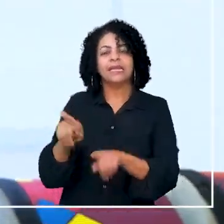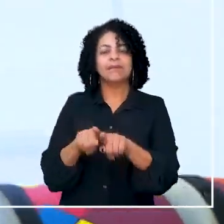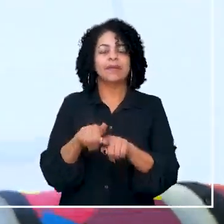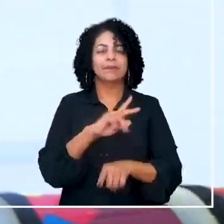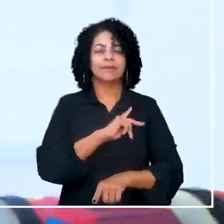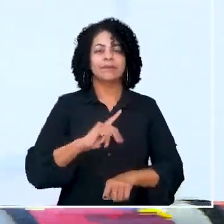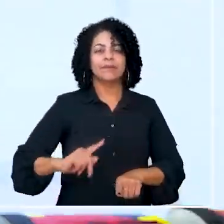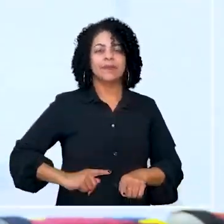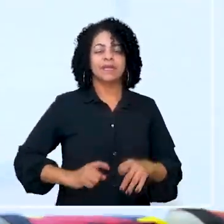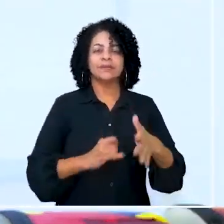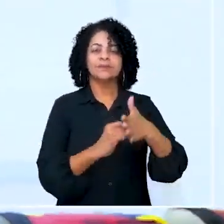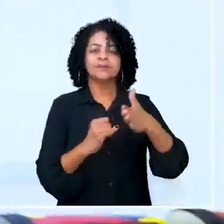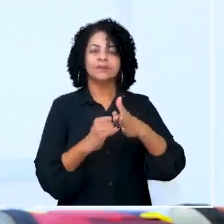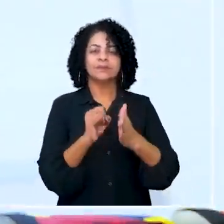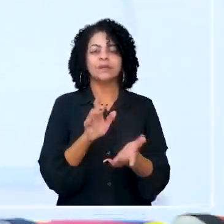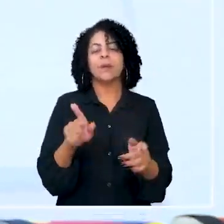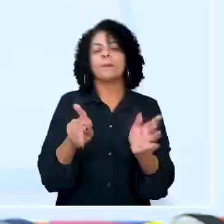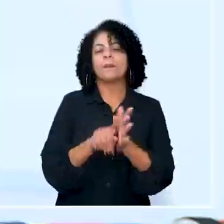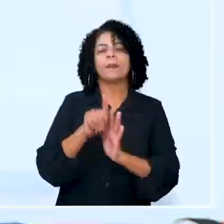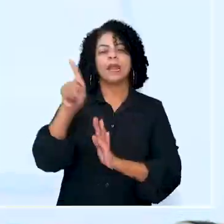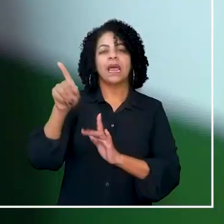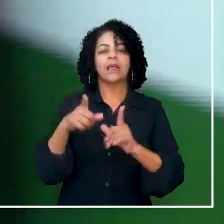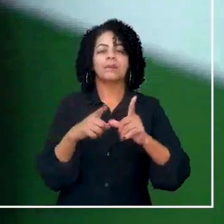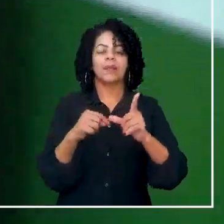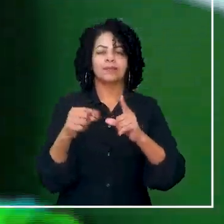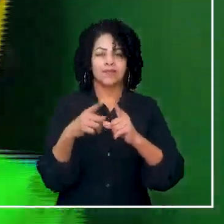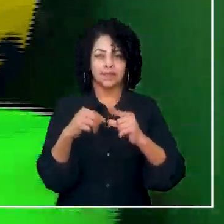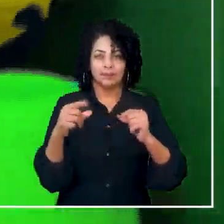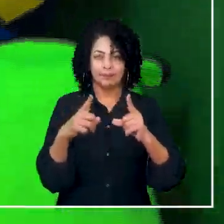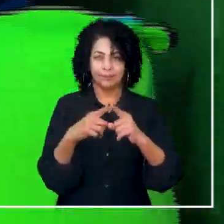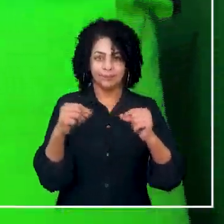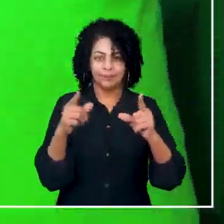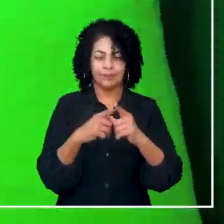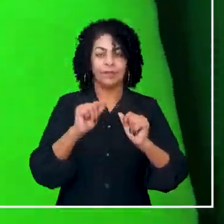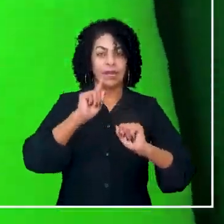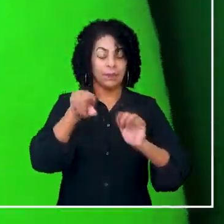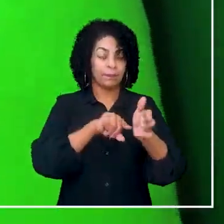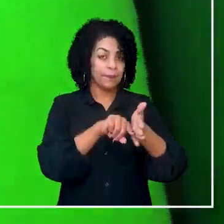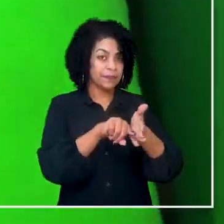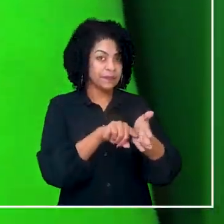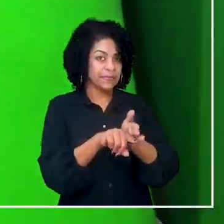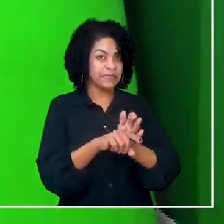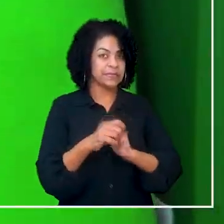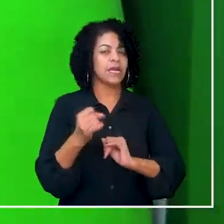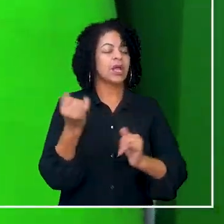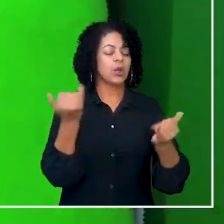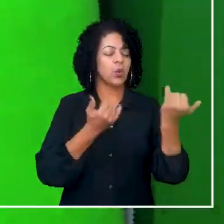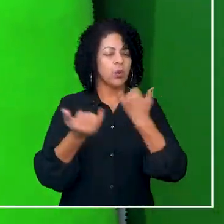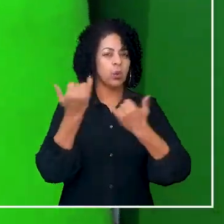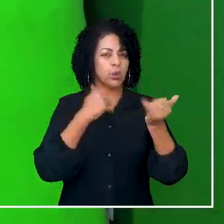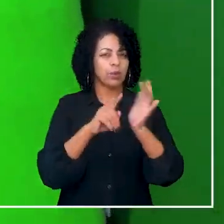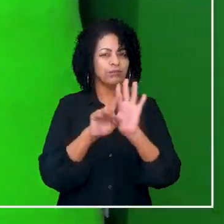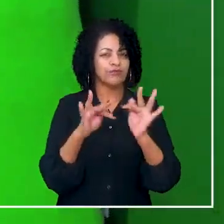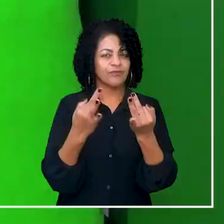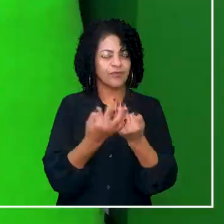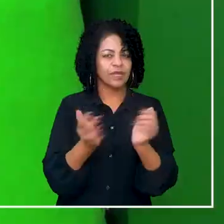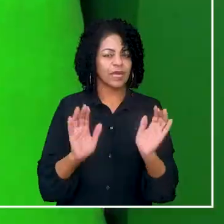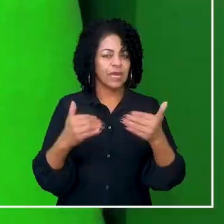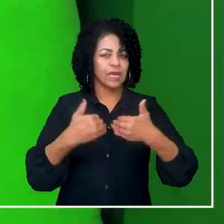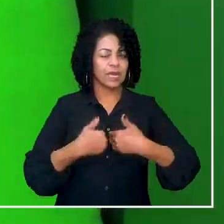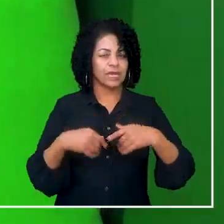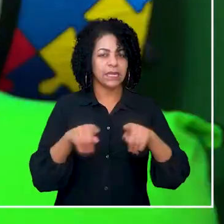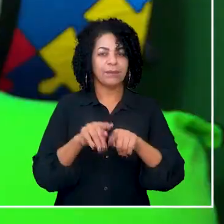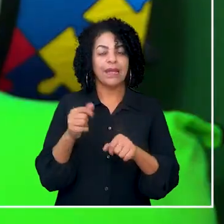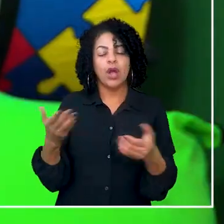presidente do Instituto Stencoff, em Brasília, um centro de atendimento, pesquisa e informação para pessoas autistas e